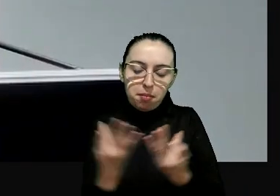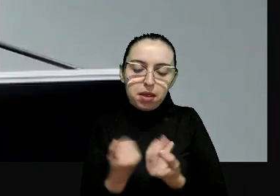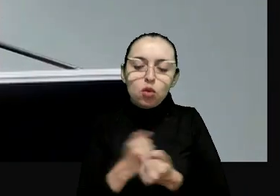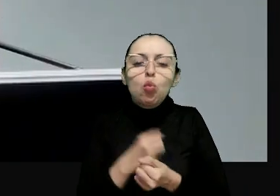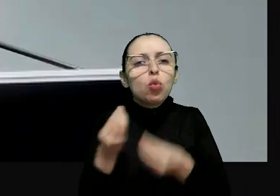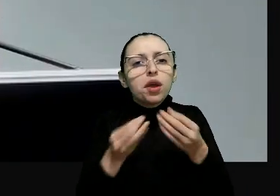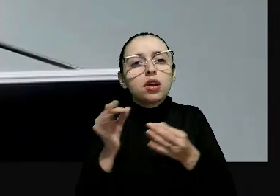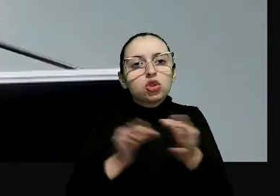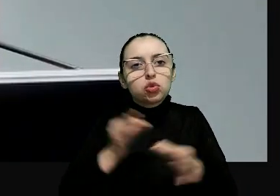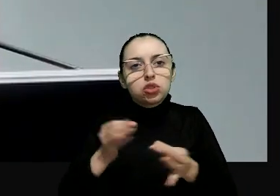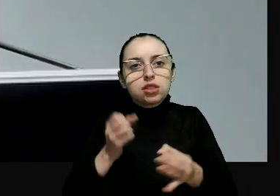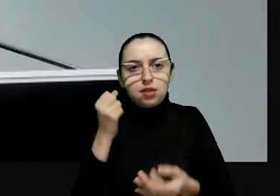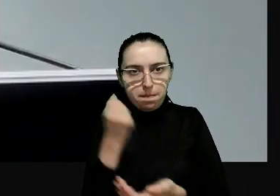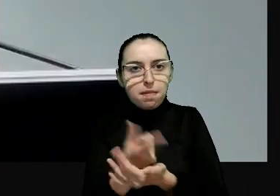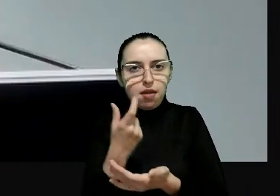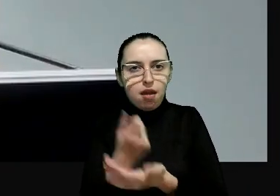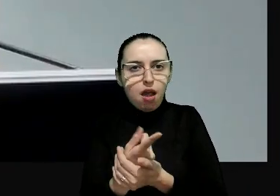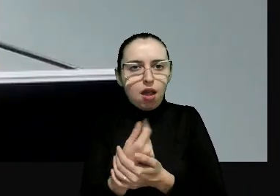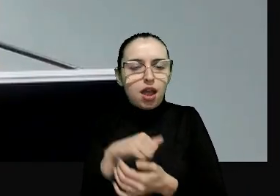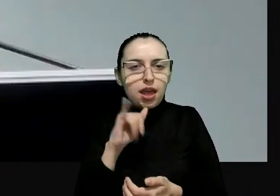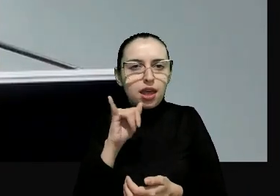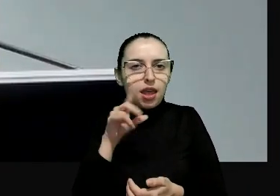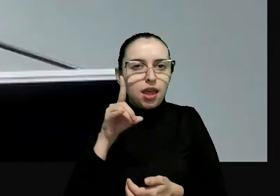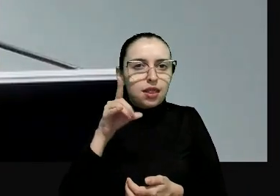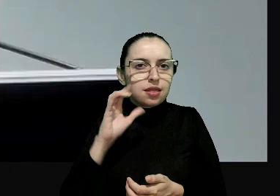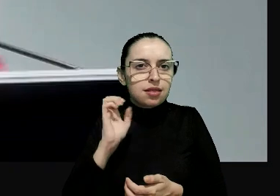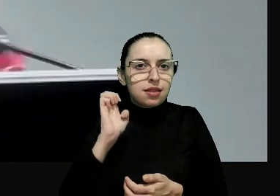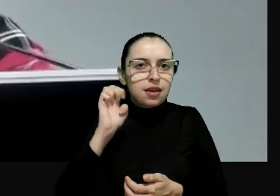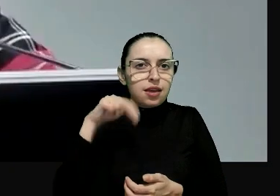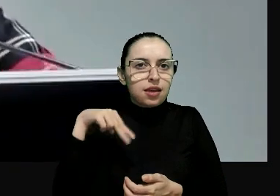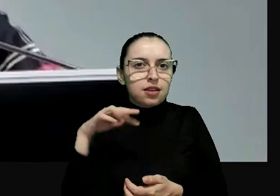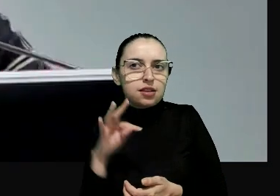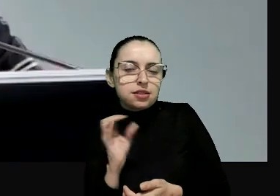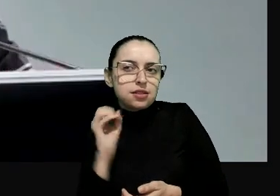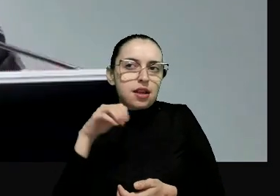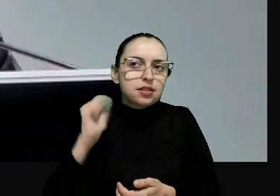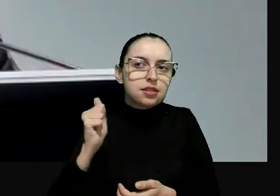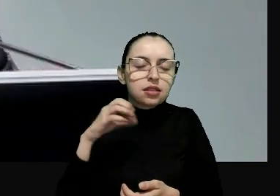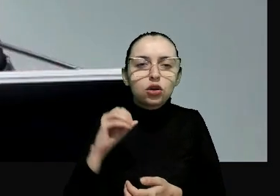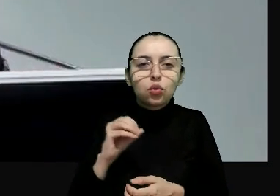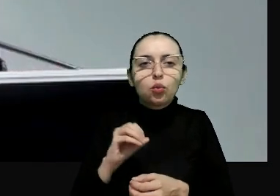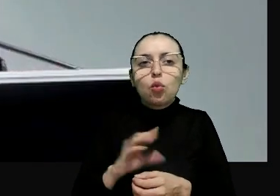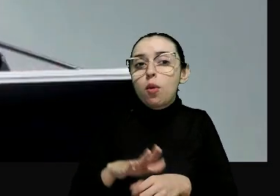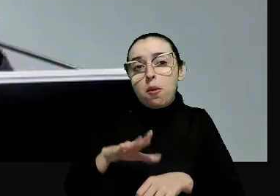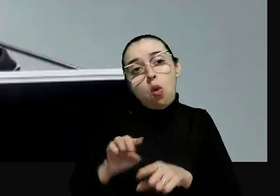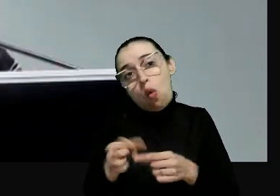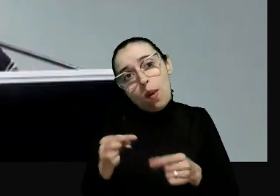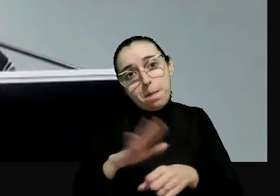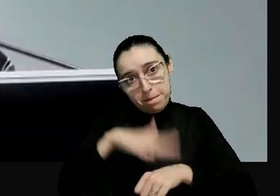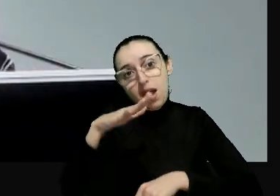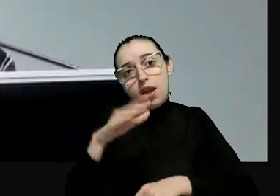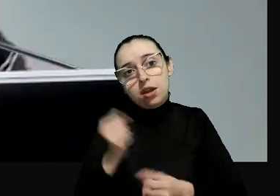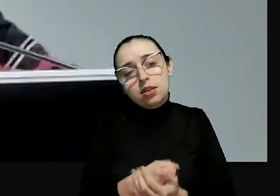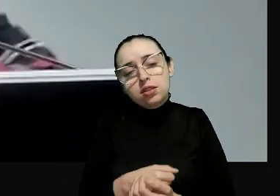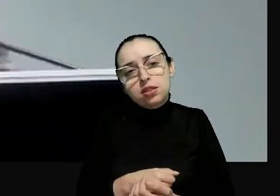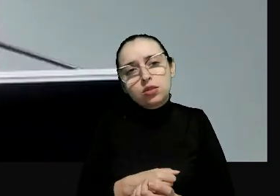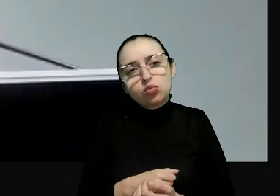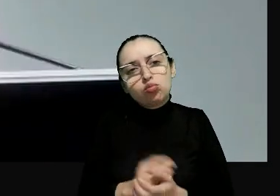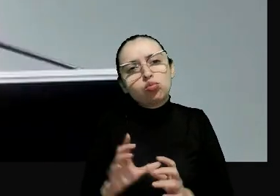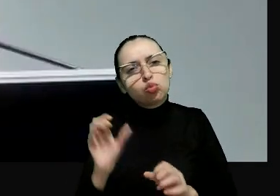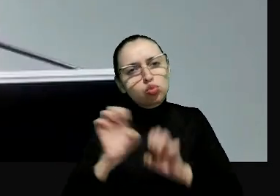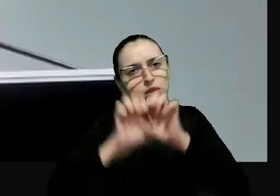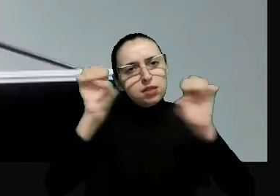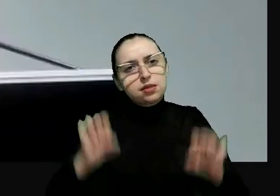o que é justiça? É uma indenização? Ou é mais que isso? E o sistema inter-americano trabalha com o estudo da